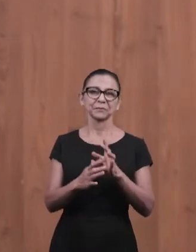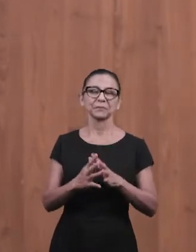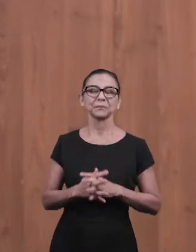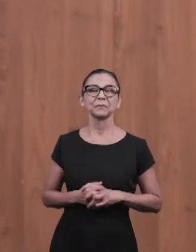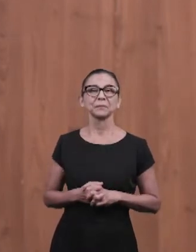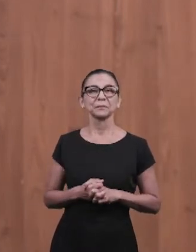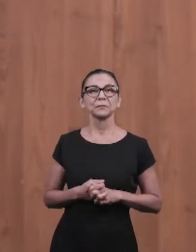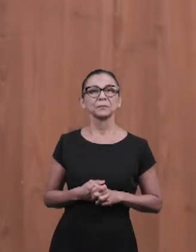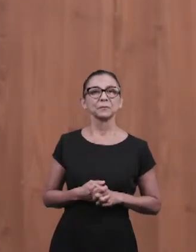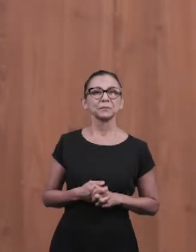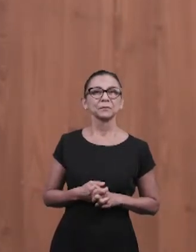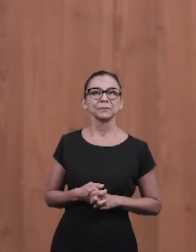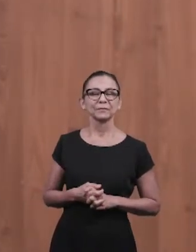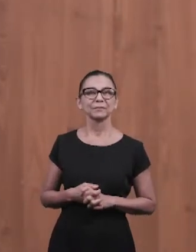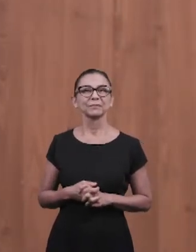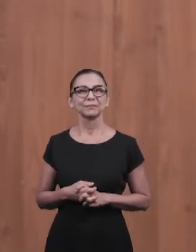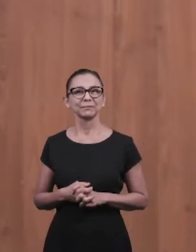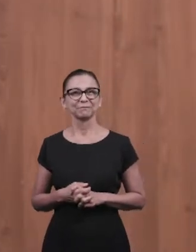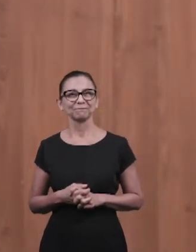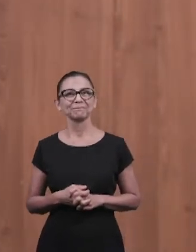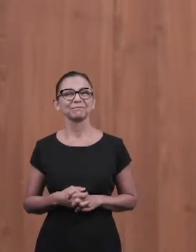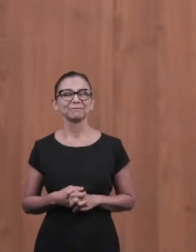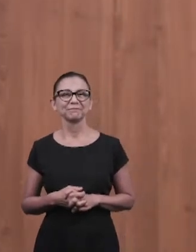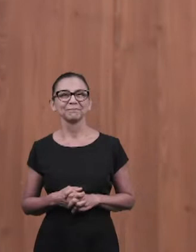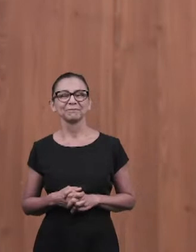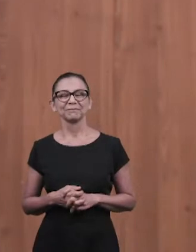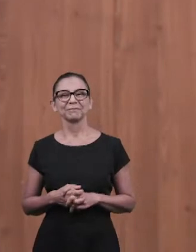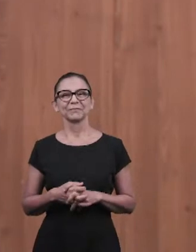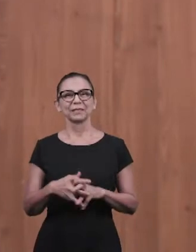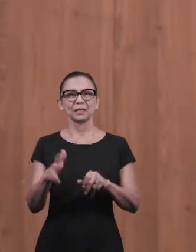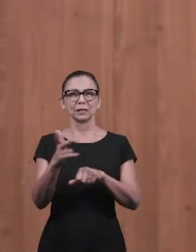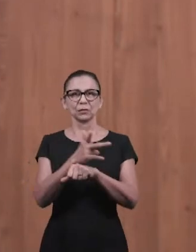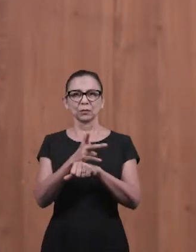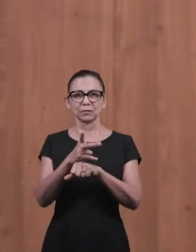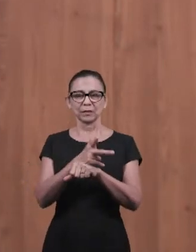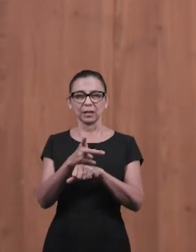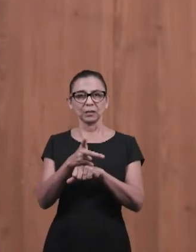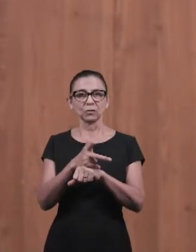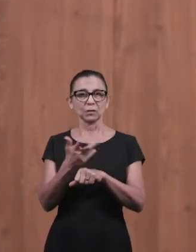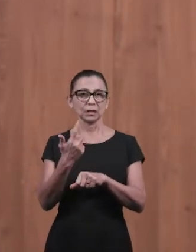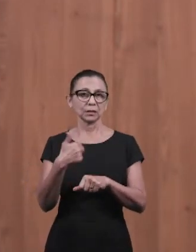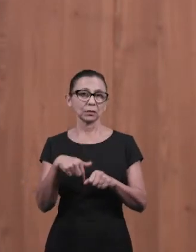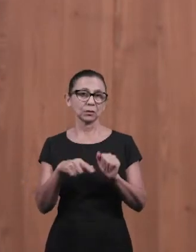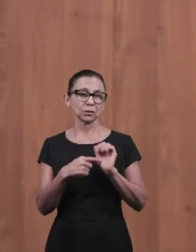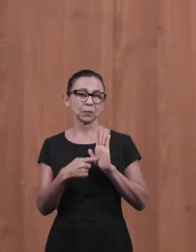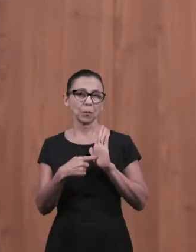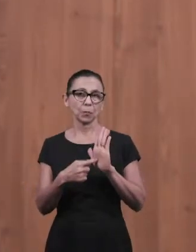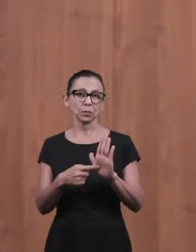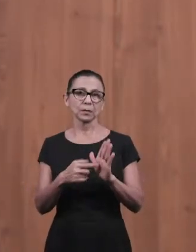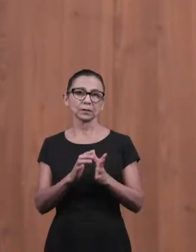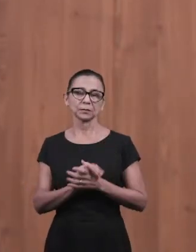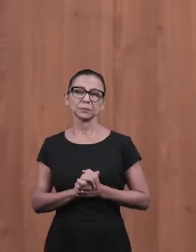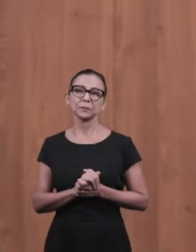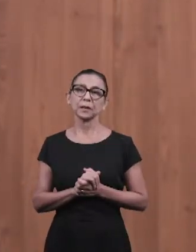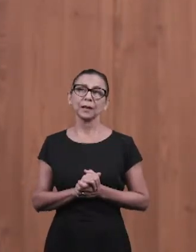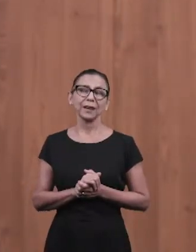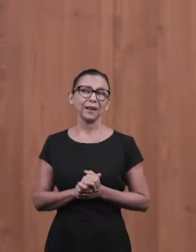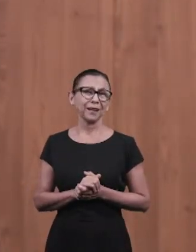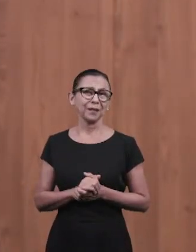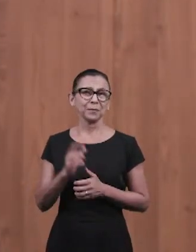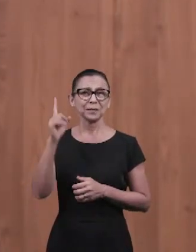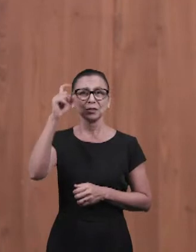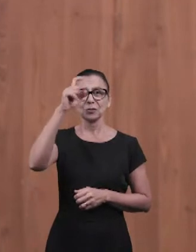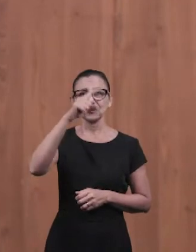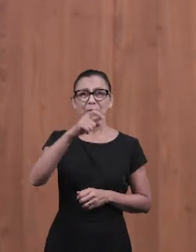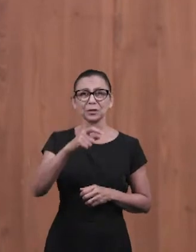atendendo aos envios dos nossos irmãos, dando a satisfação aos irmãos de que nós recebemos e transmitimos os vídeos, mas como não é